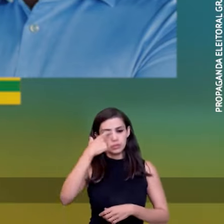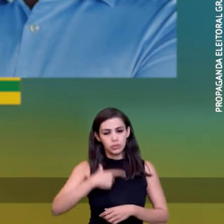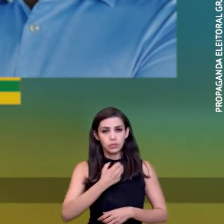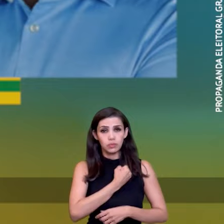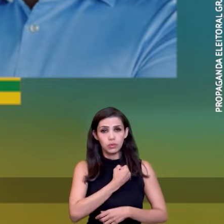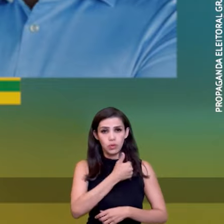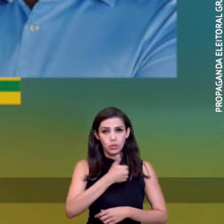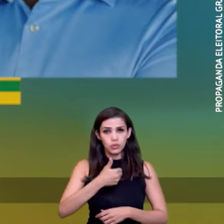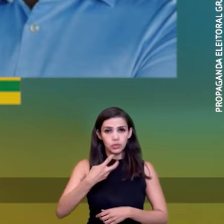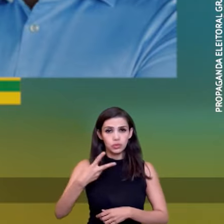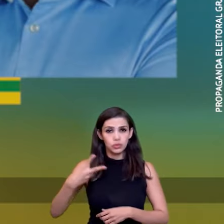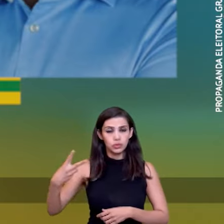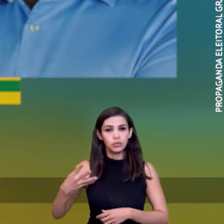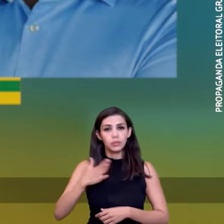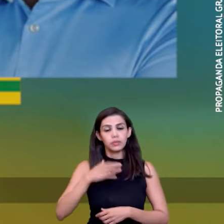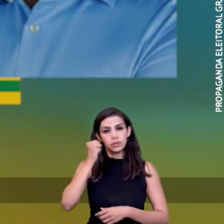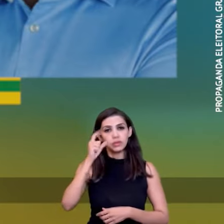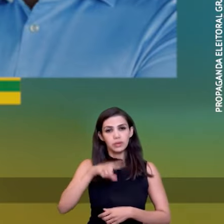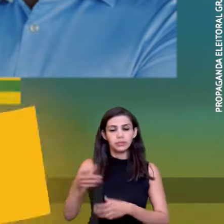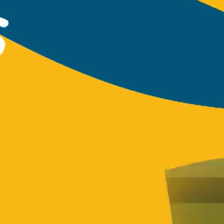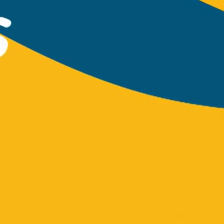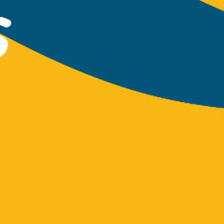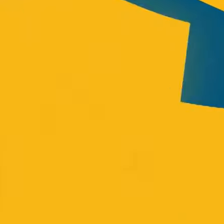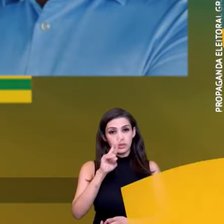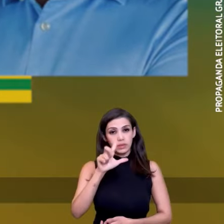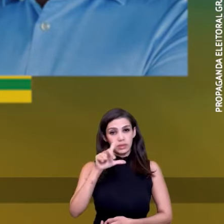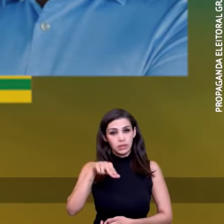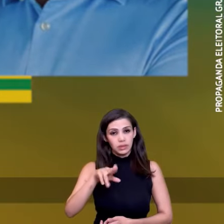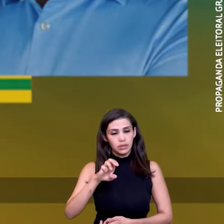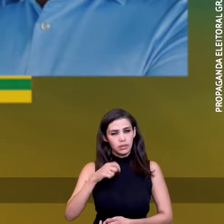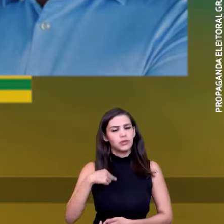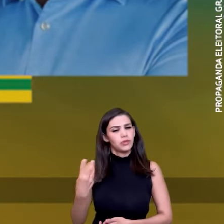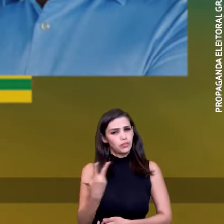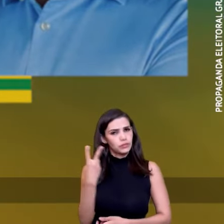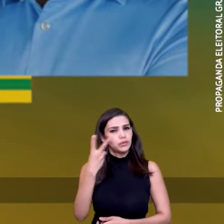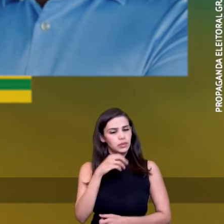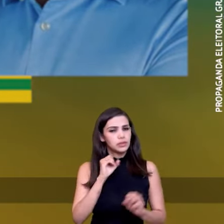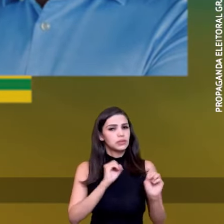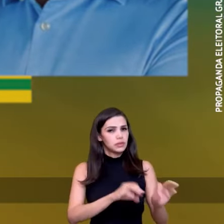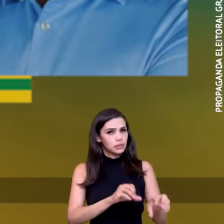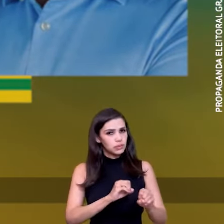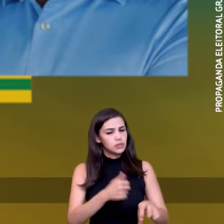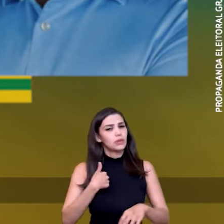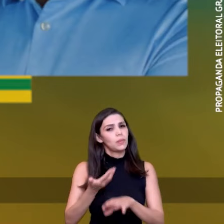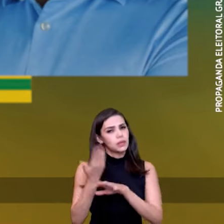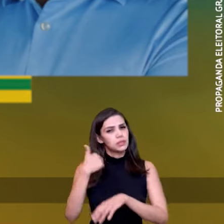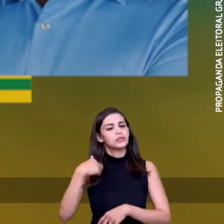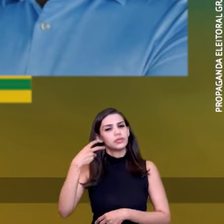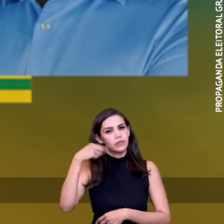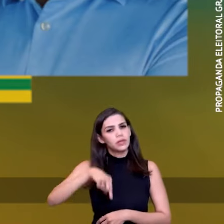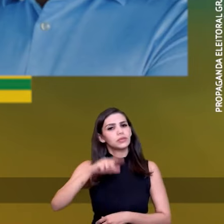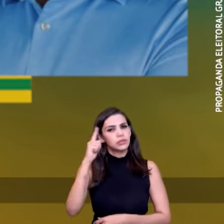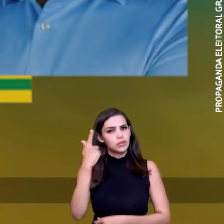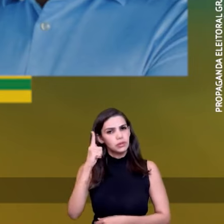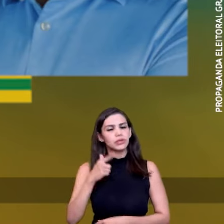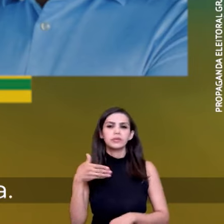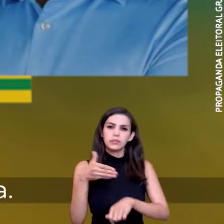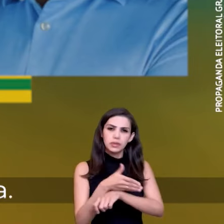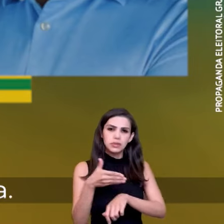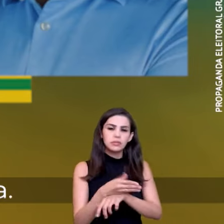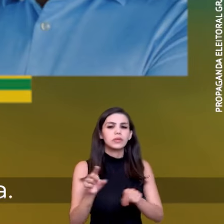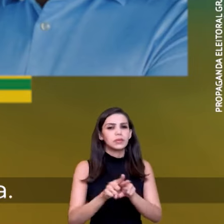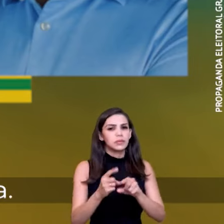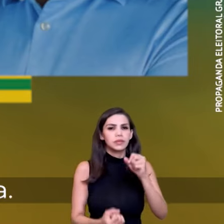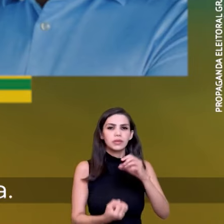Tiago Pedagrande, 11-222. Meu senador é Baldi. Sou Silene Borba, valorizo muito a educação. Fui vereadora em Goiânia,